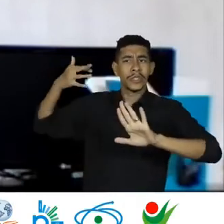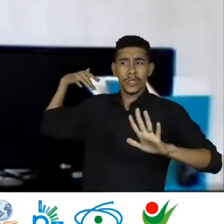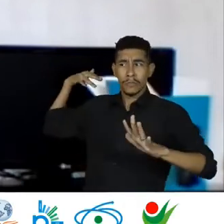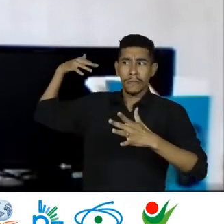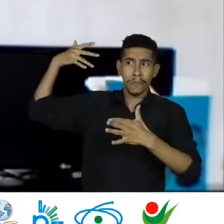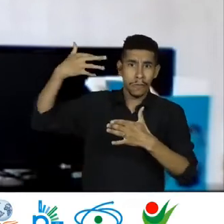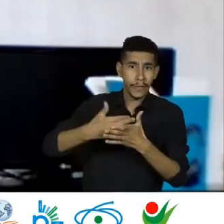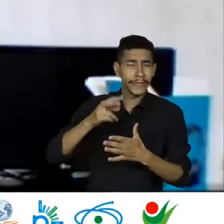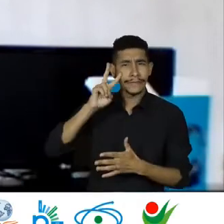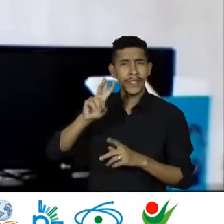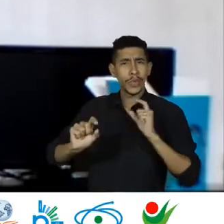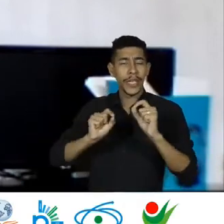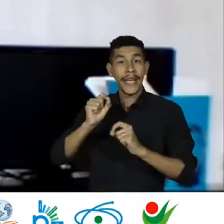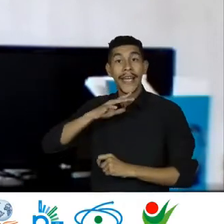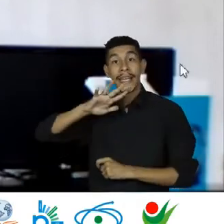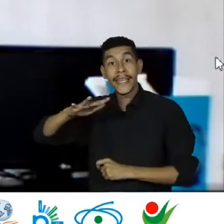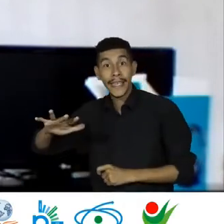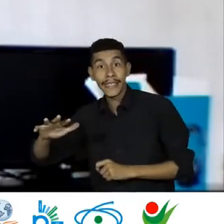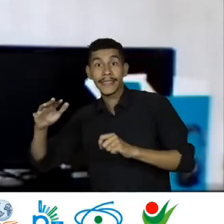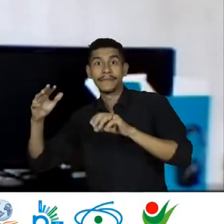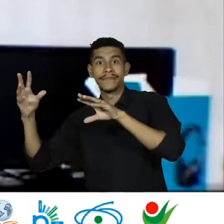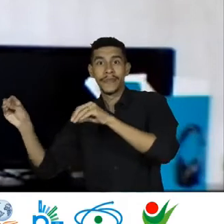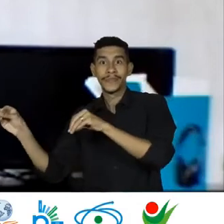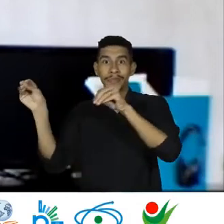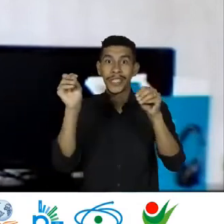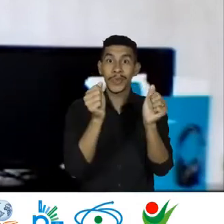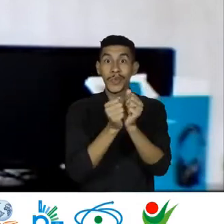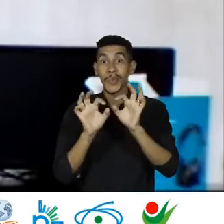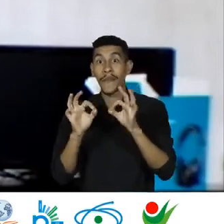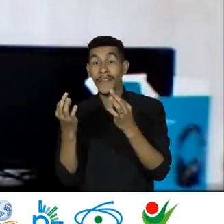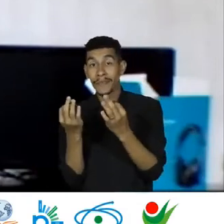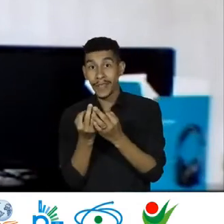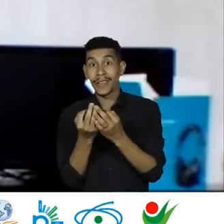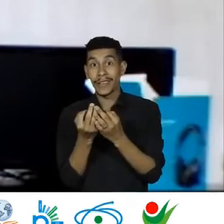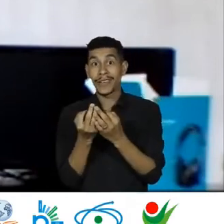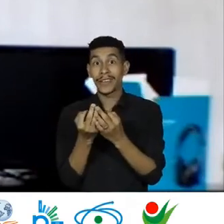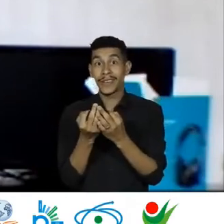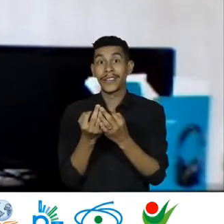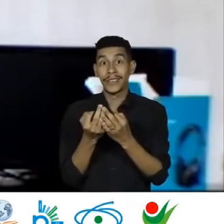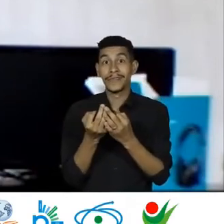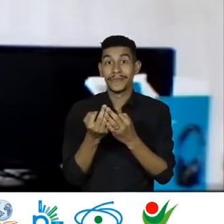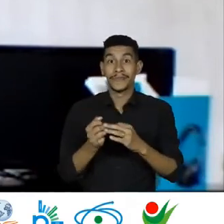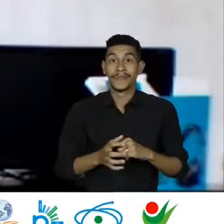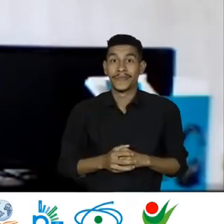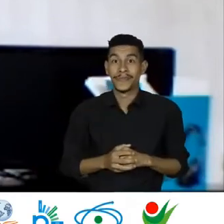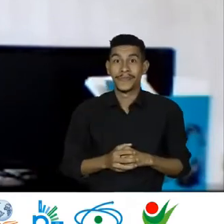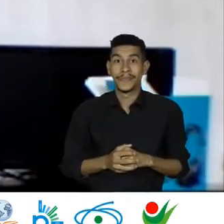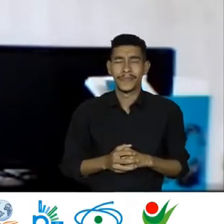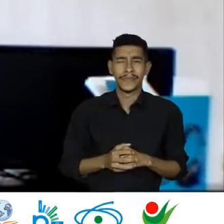Crianças migrando juntos Elas aparecendo Em algumas situações Por conta das legislações Que